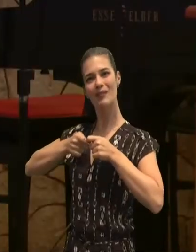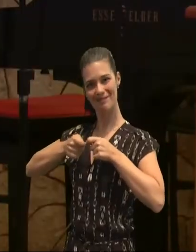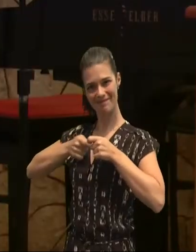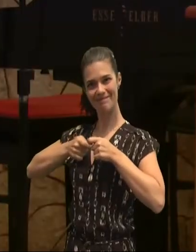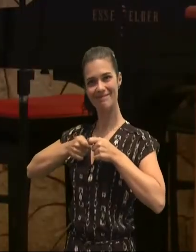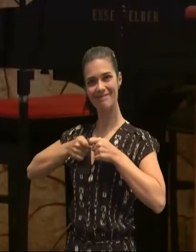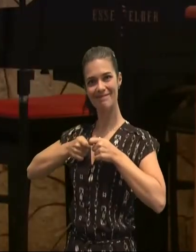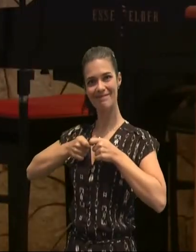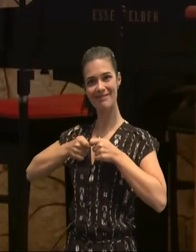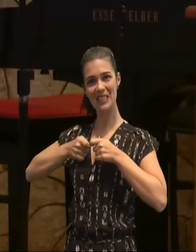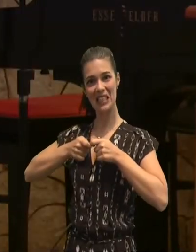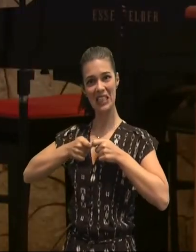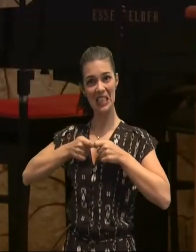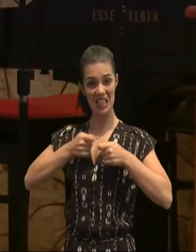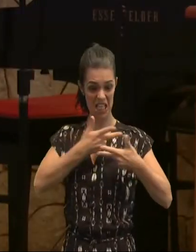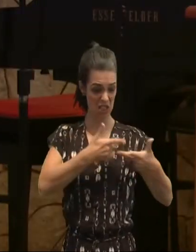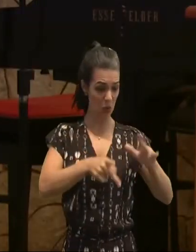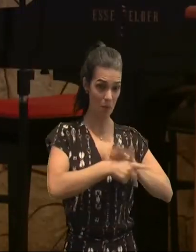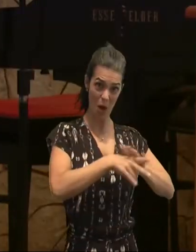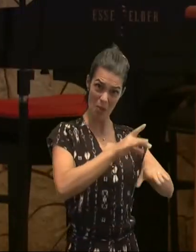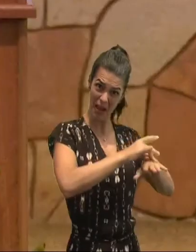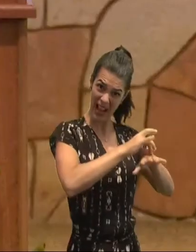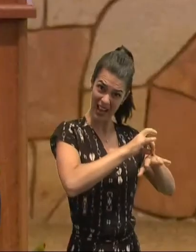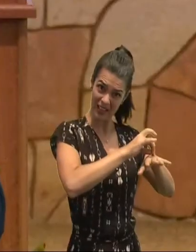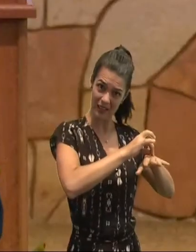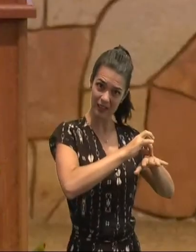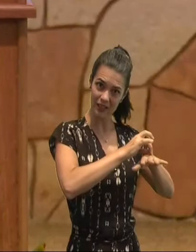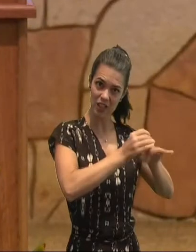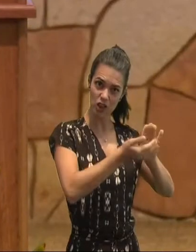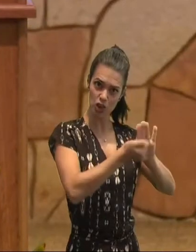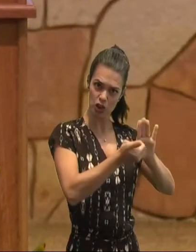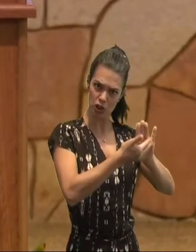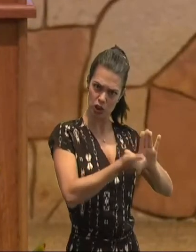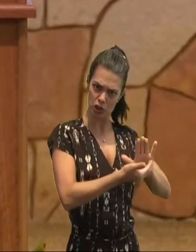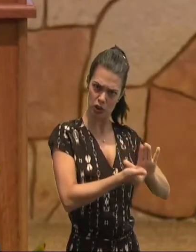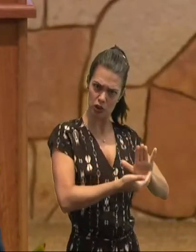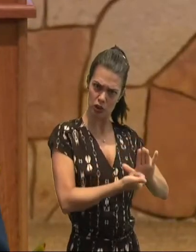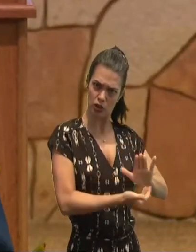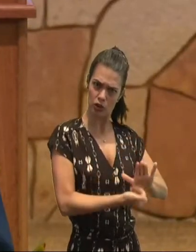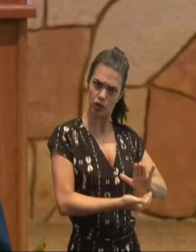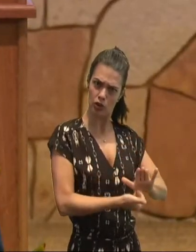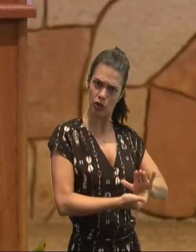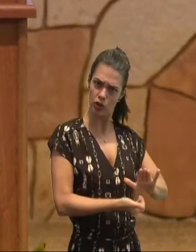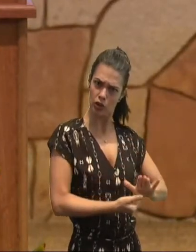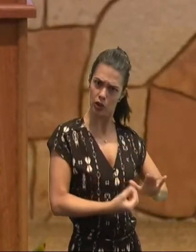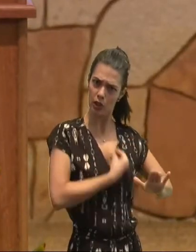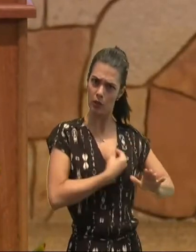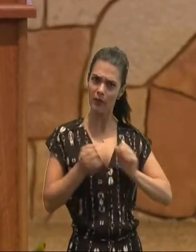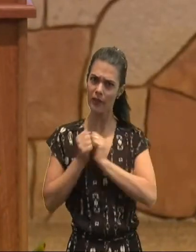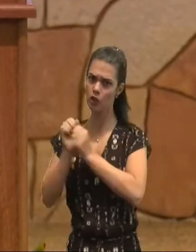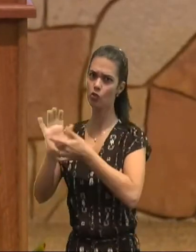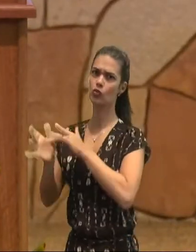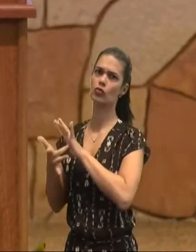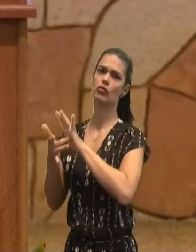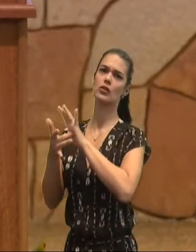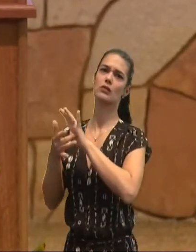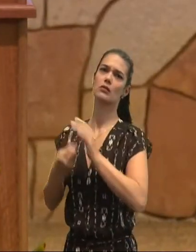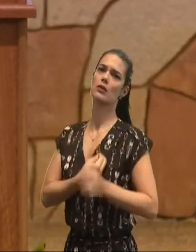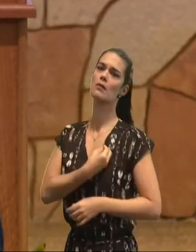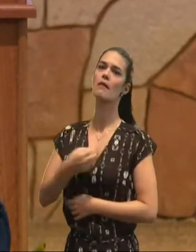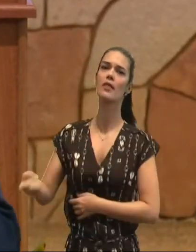mortificar, as obras da carne, para que vivamos, segundo a fé em Jesus, em novidade de vida, como Paulo diz,